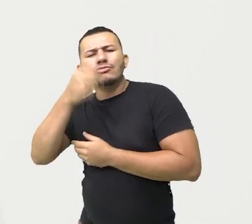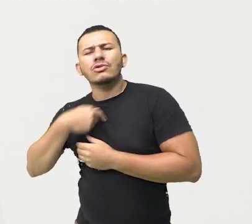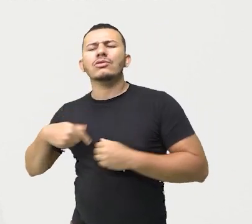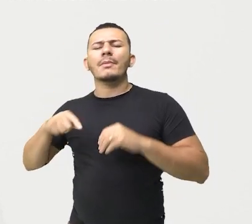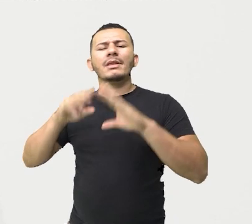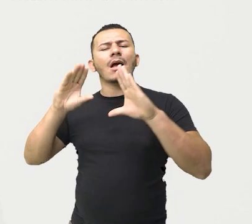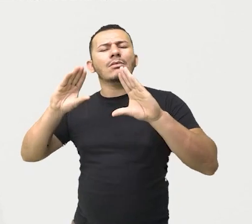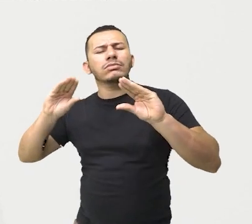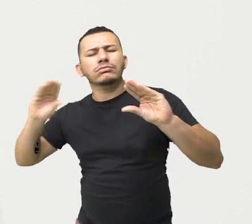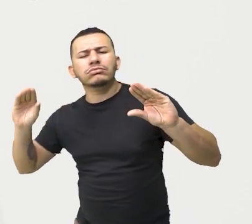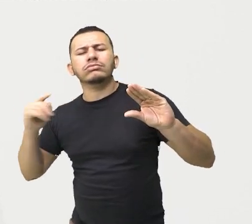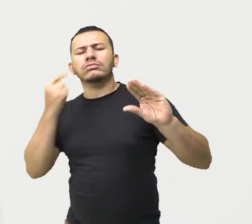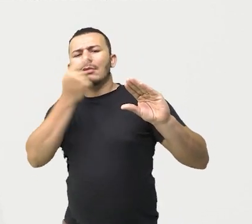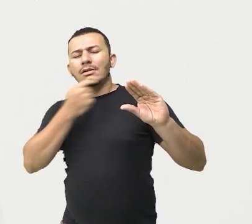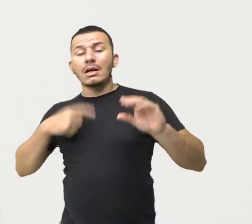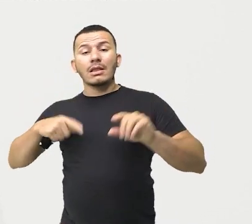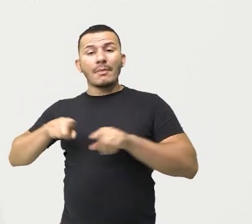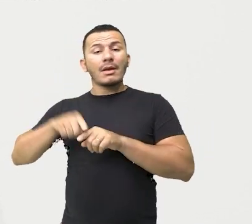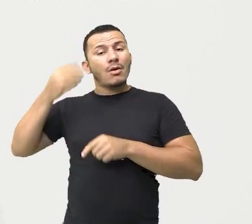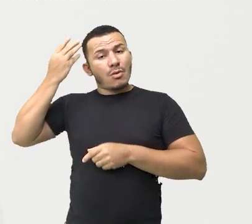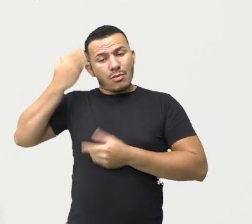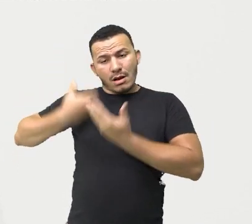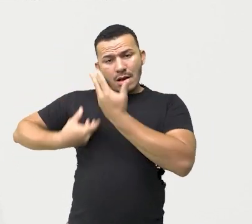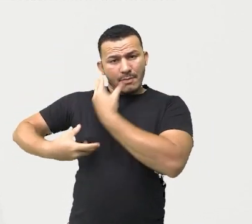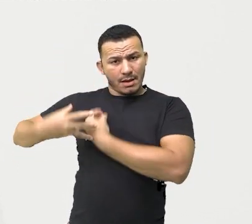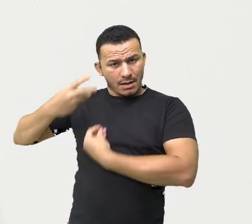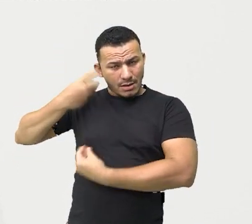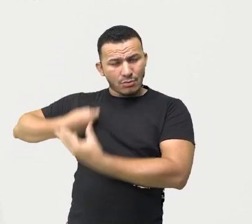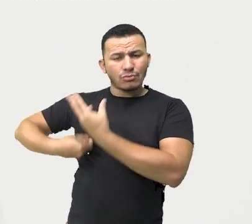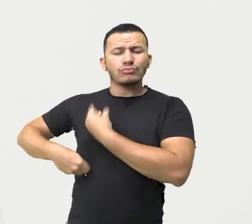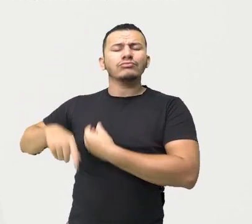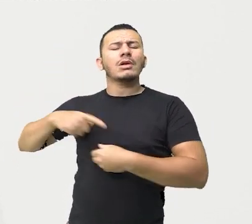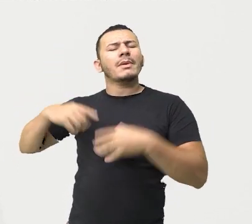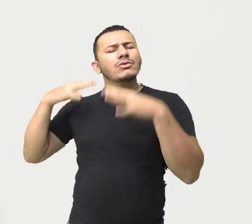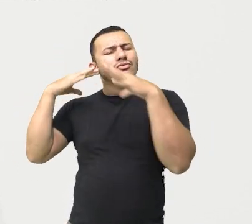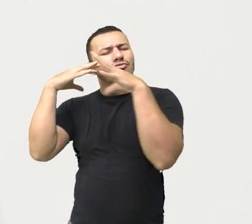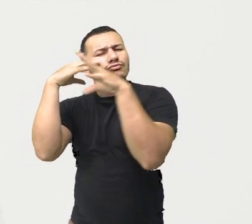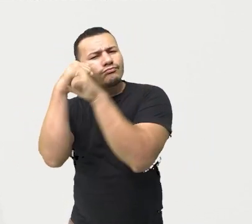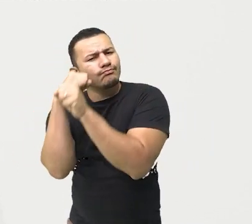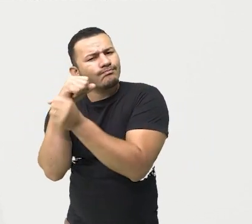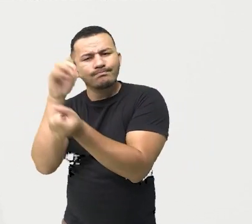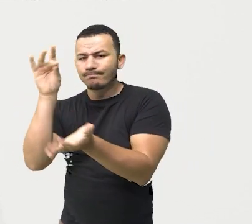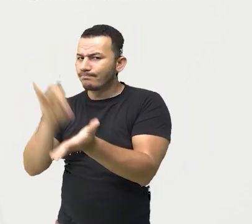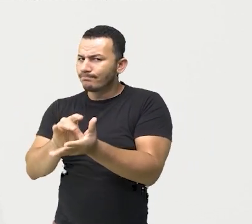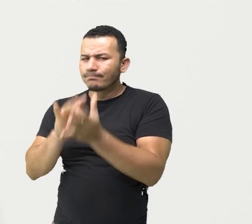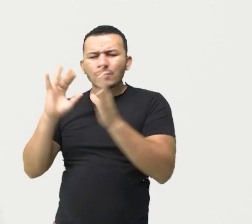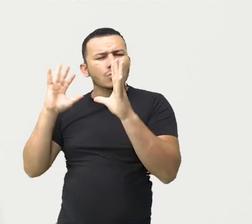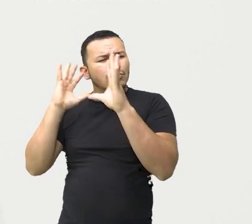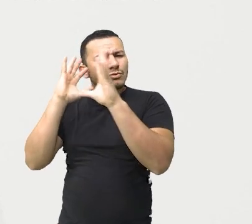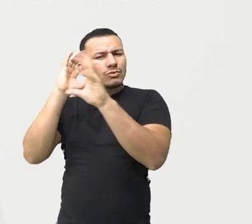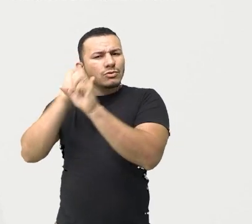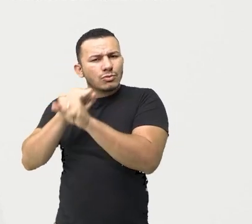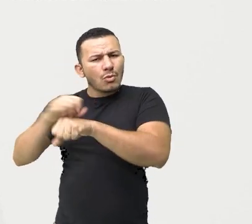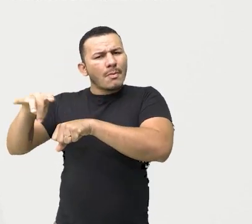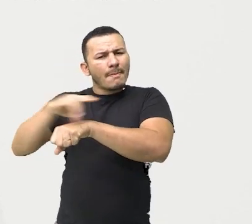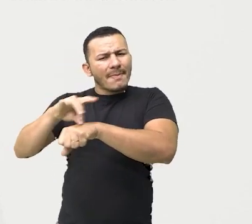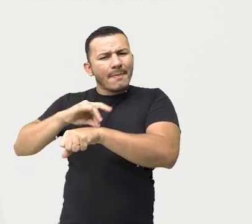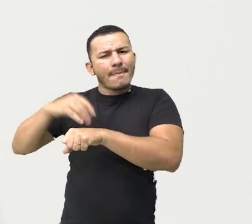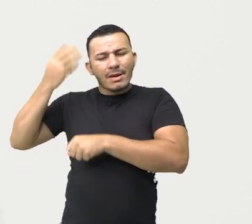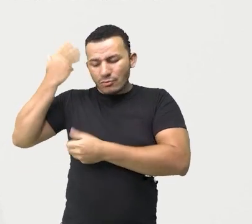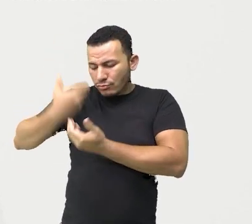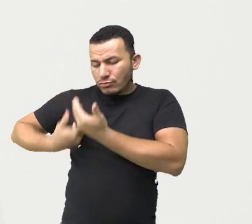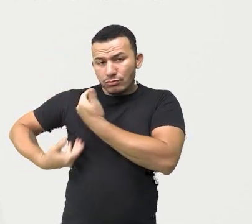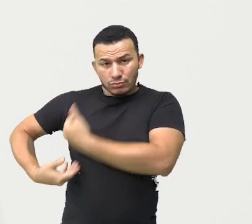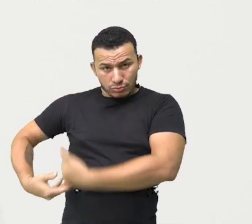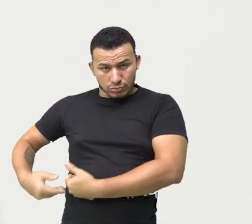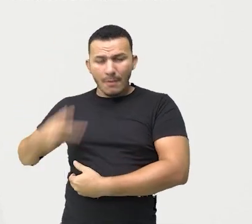tinham os cabelos, olha só, os cabelos mais negros, olha só, mais, certo? Esse